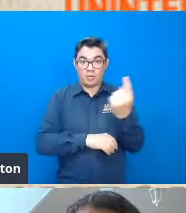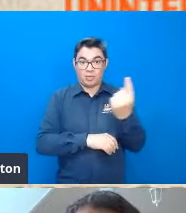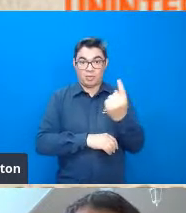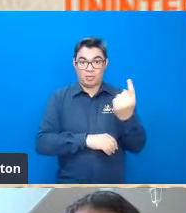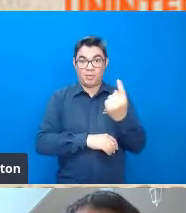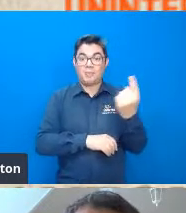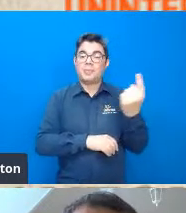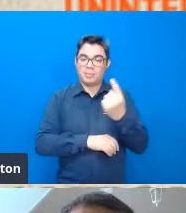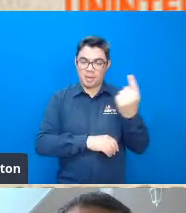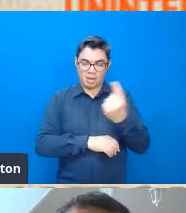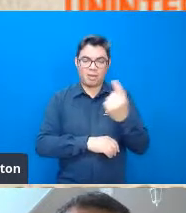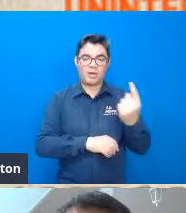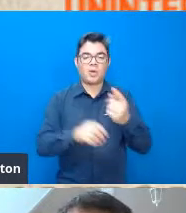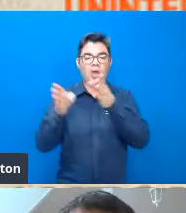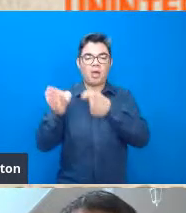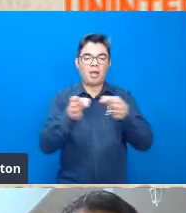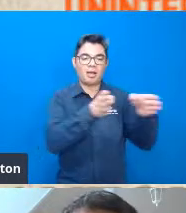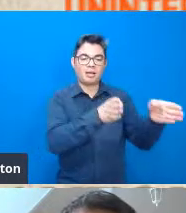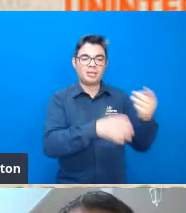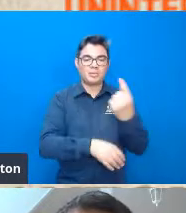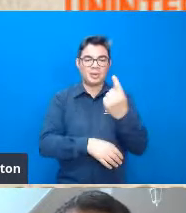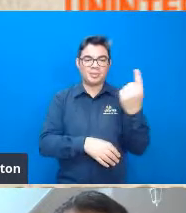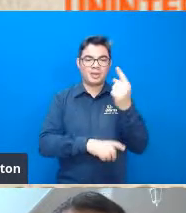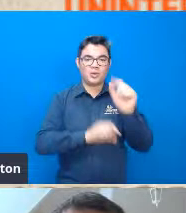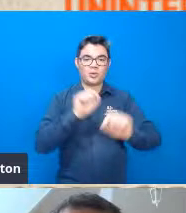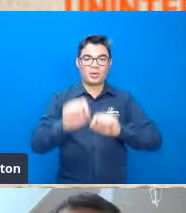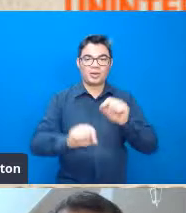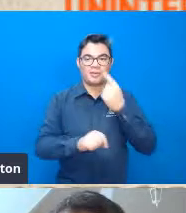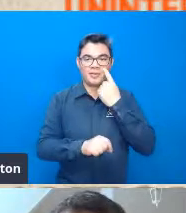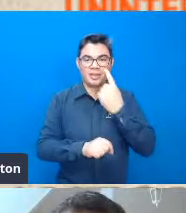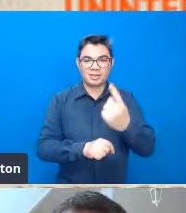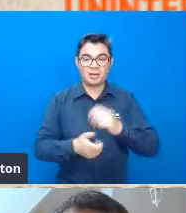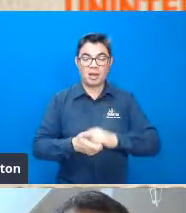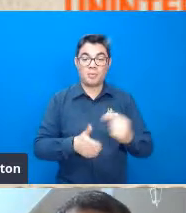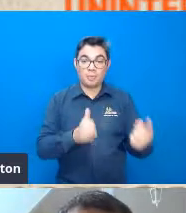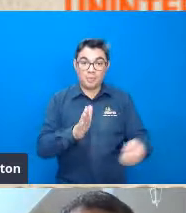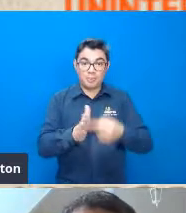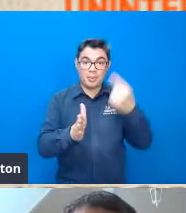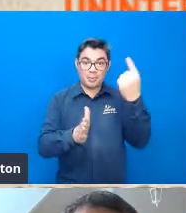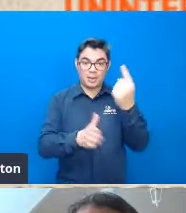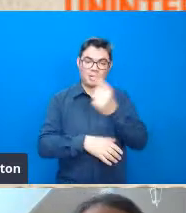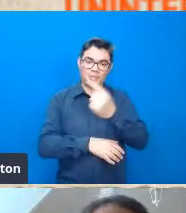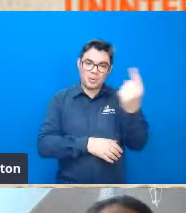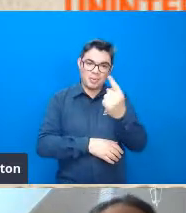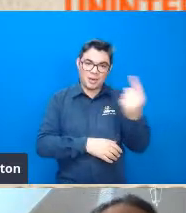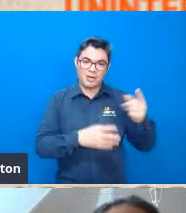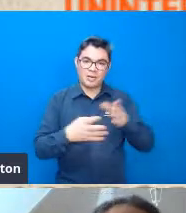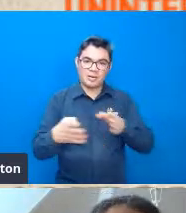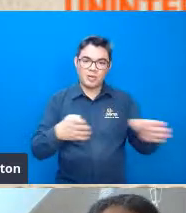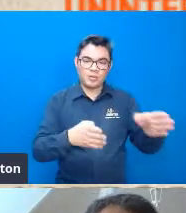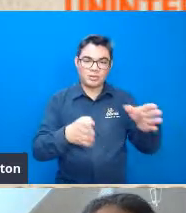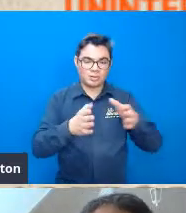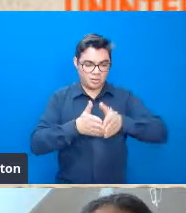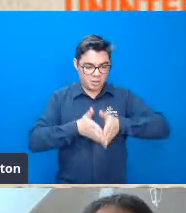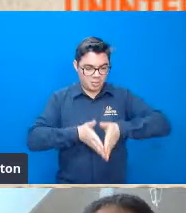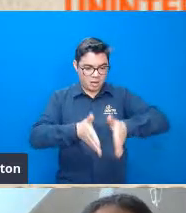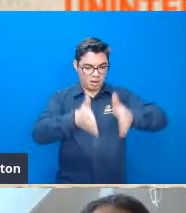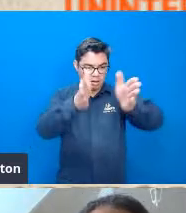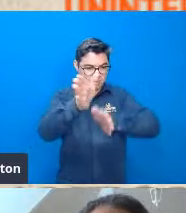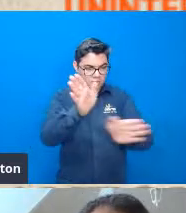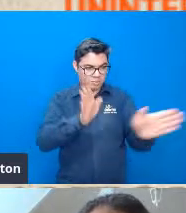canais de primeira ordem são os primeiros segmentos dos cursos d'água que estão se iniciando numa